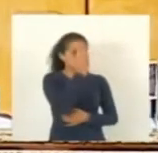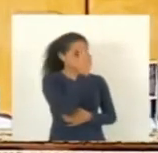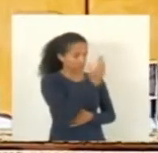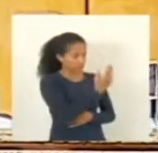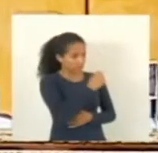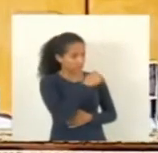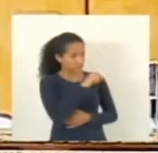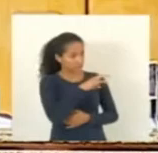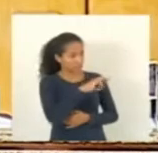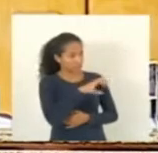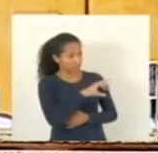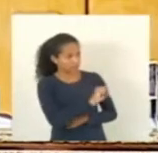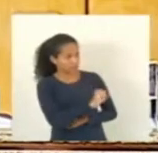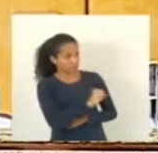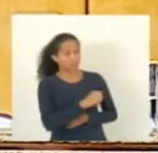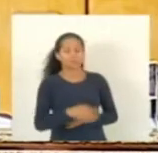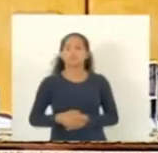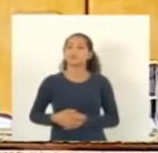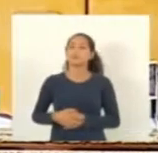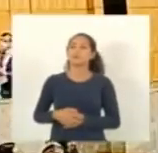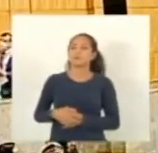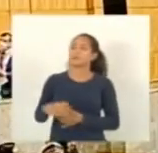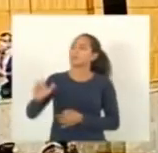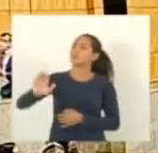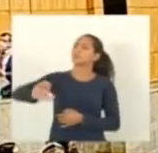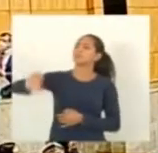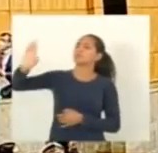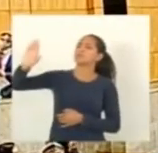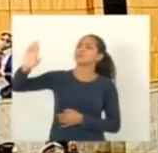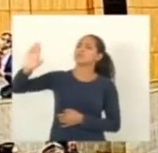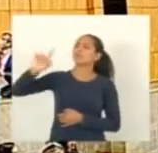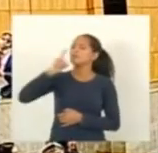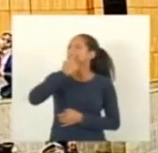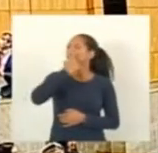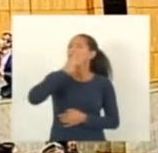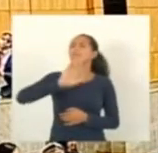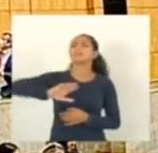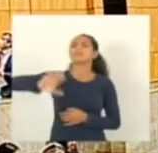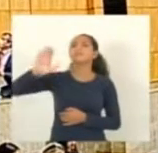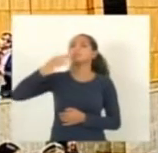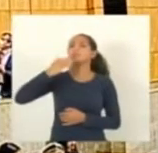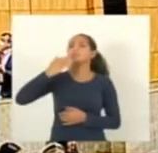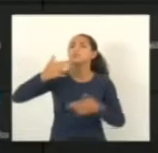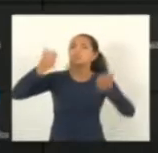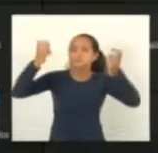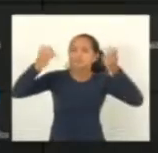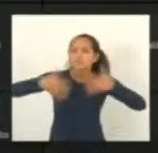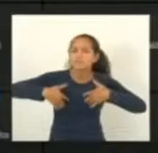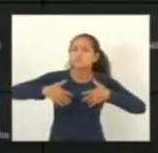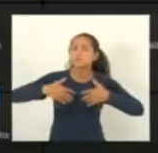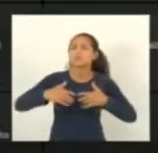comissão de mobilidade. Eu gostaria de pedir um esclarecimento.